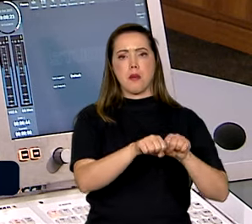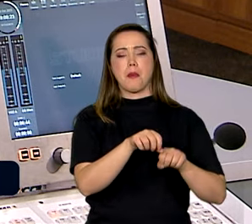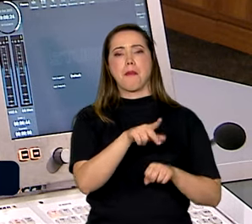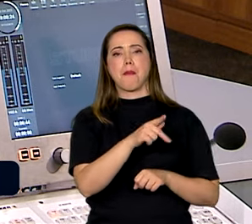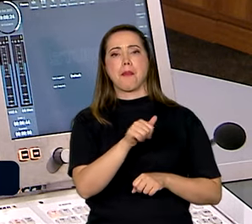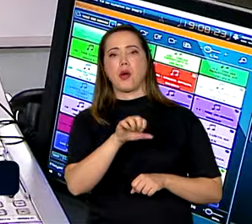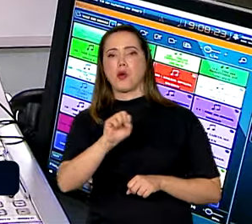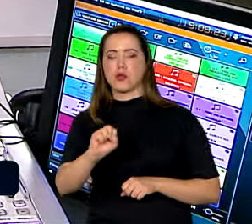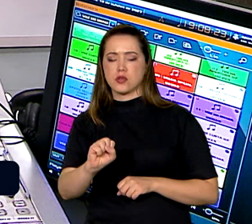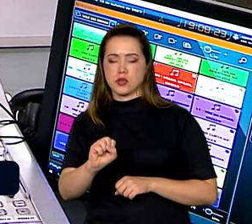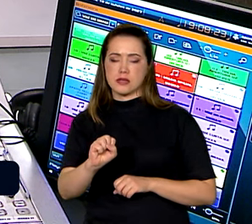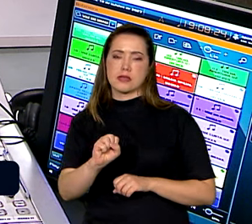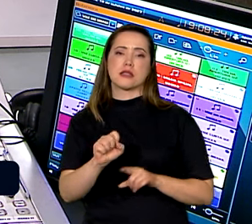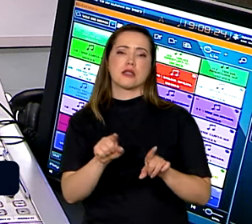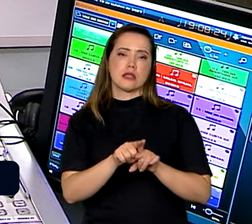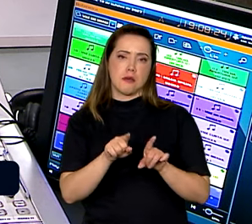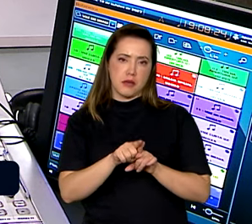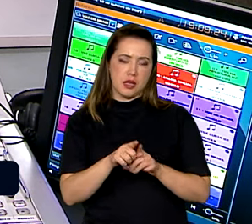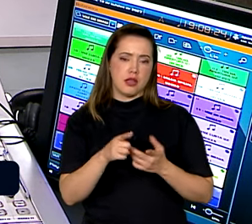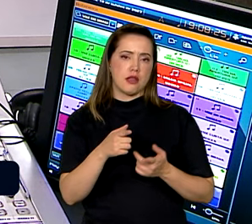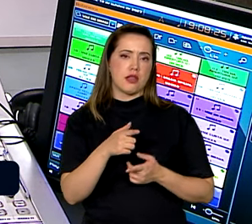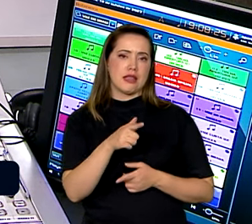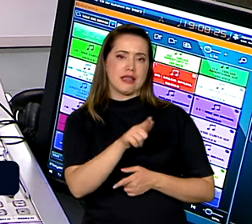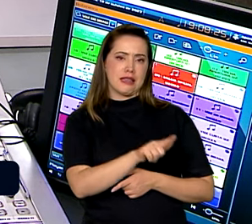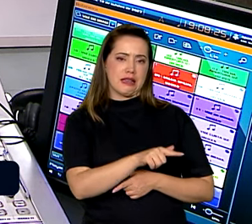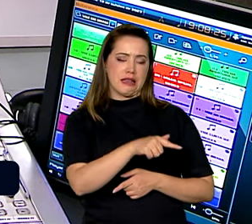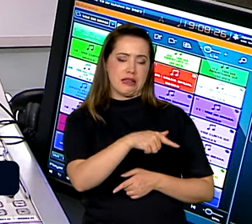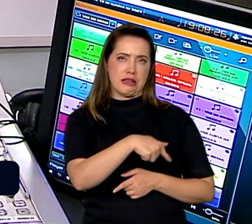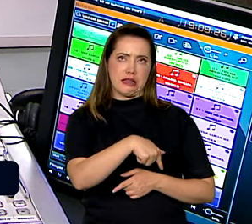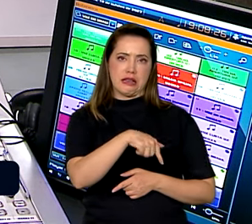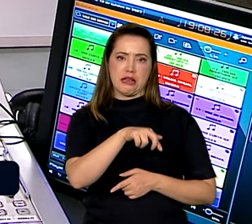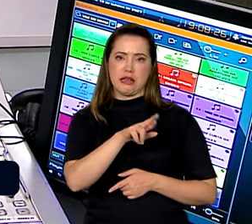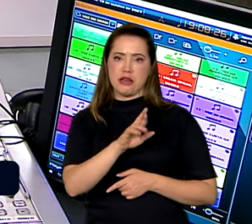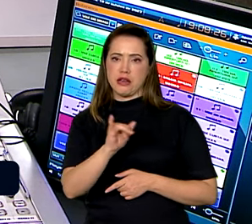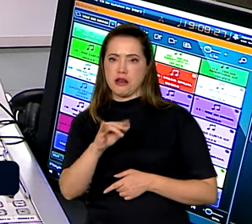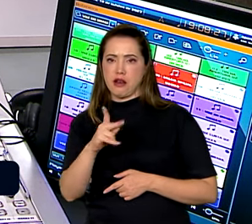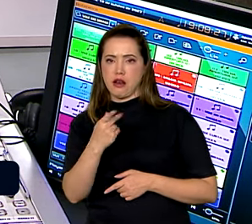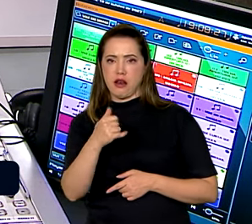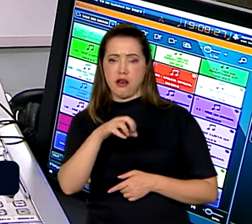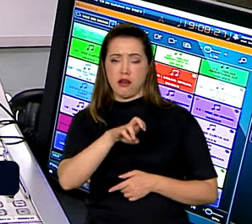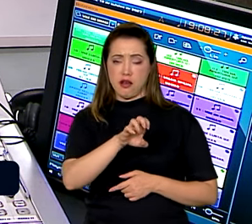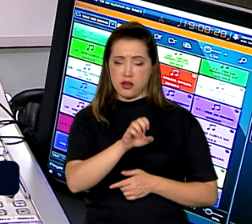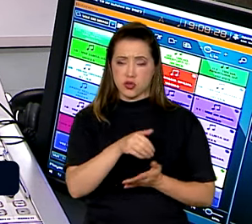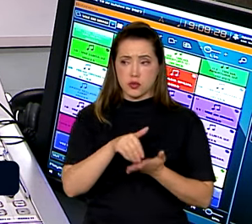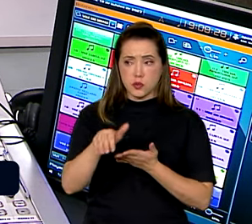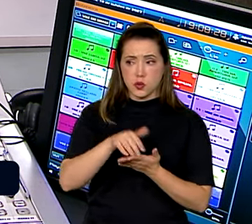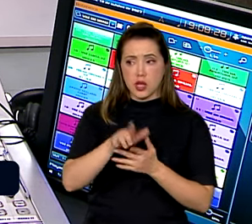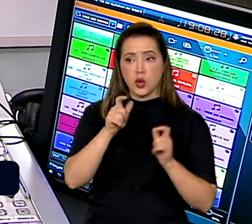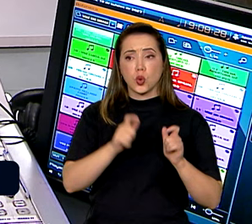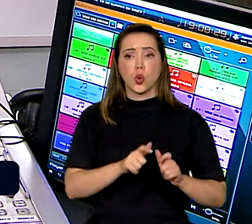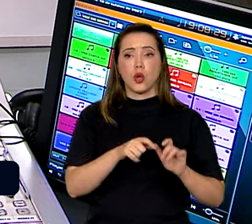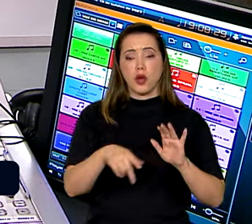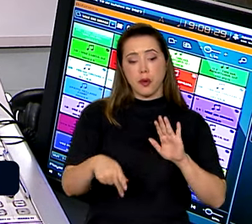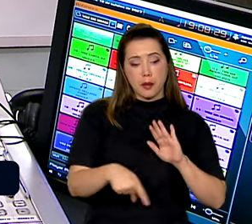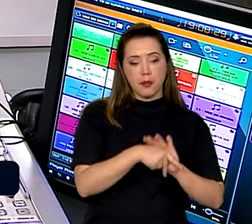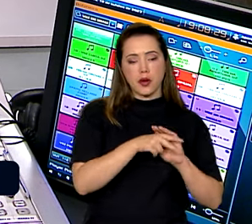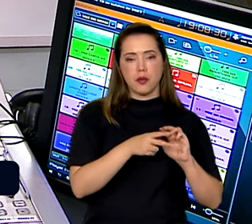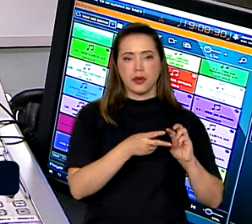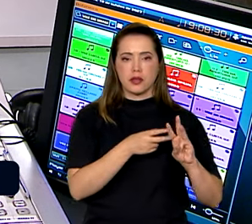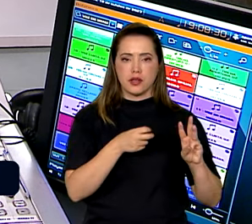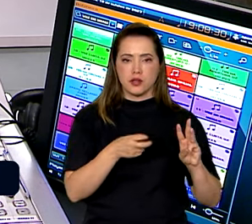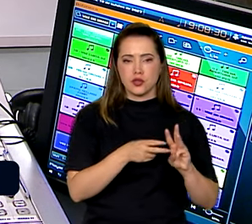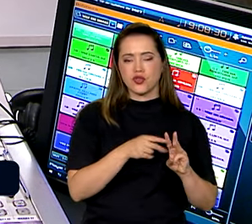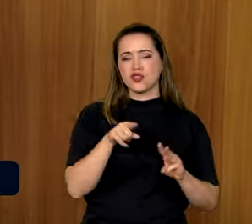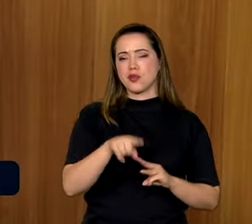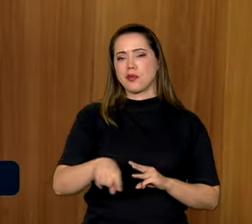e algumas pessoas com histórico criminoso, retirar da terra indígena, que foi ocupada ilegalmente, e principalmente com ocupação voltada para a pecuária,